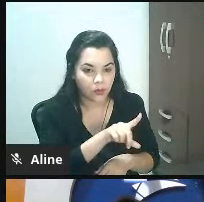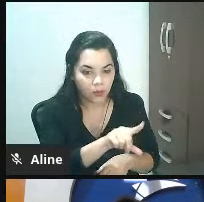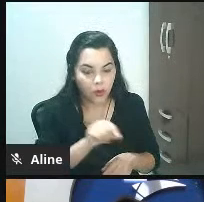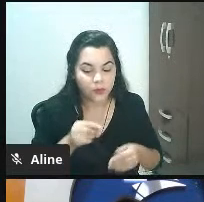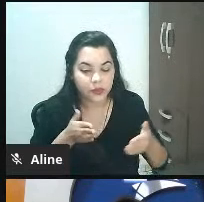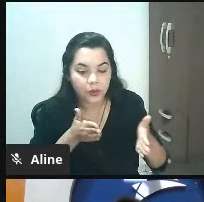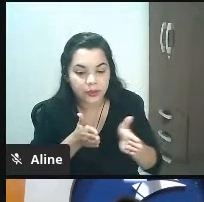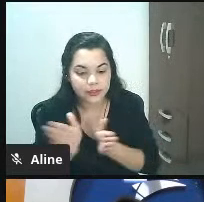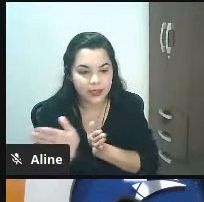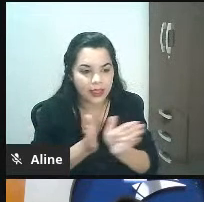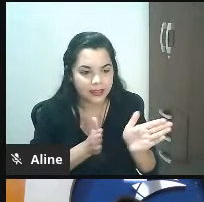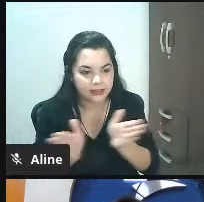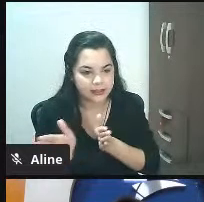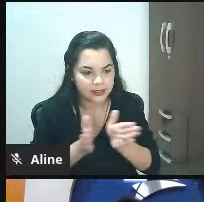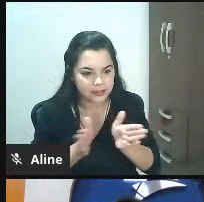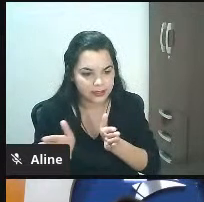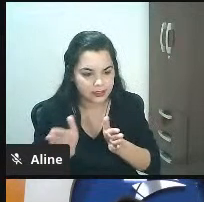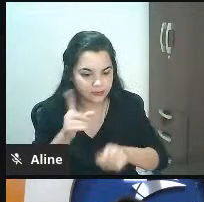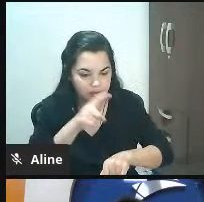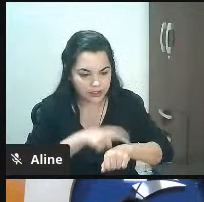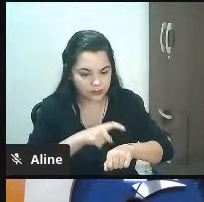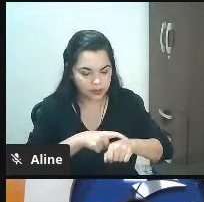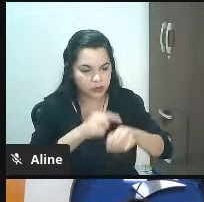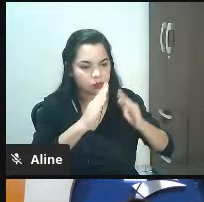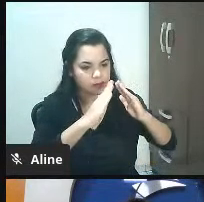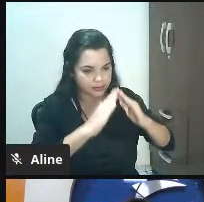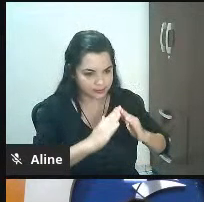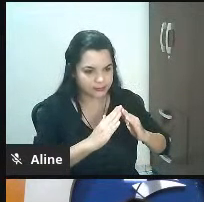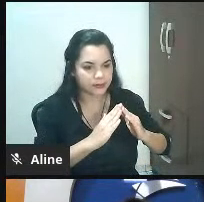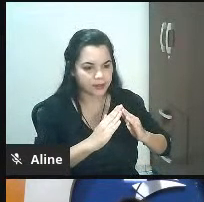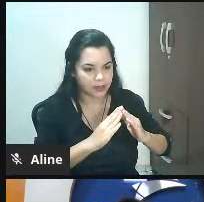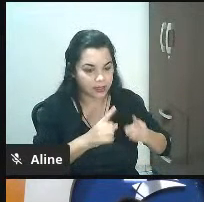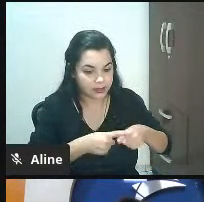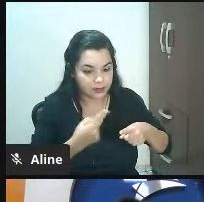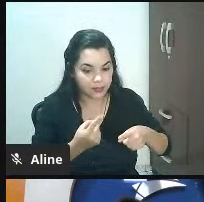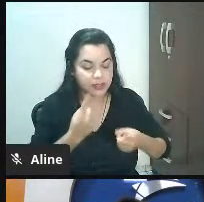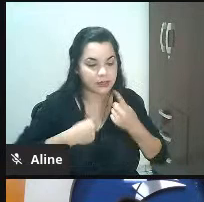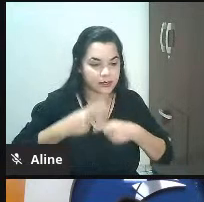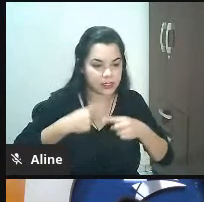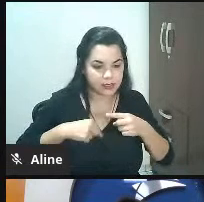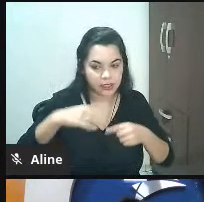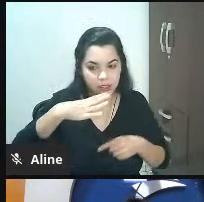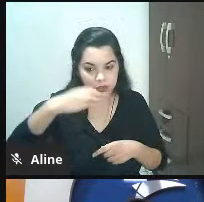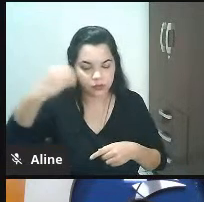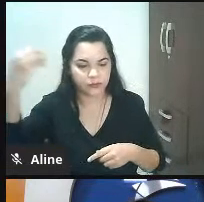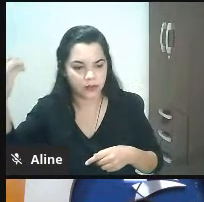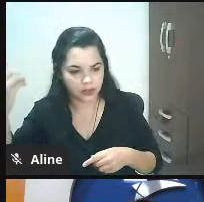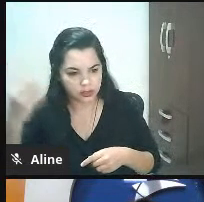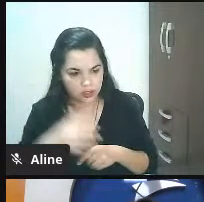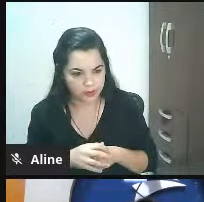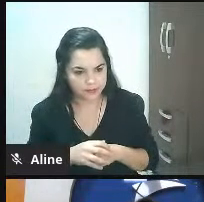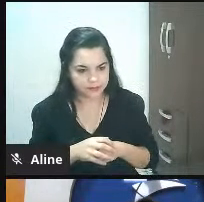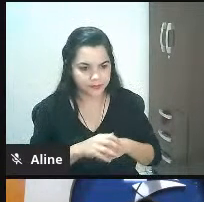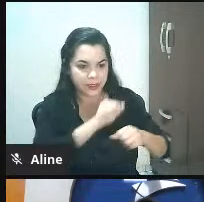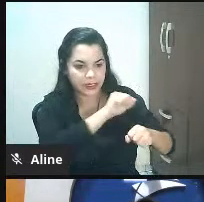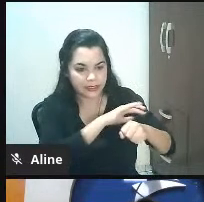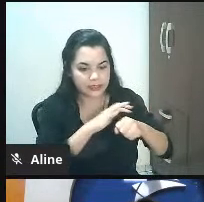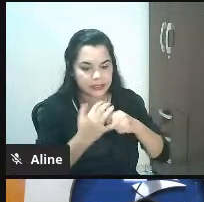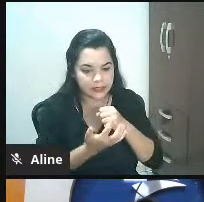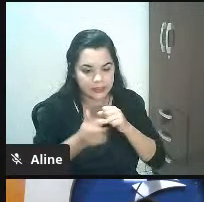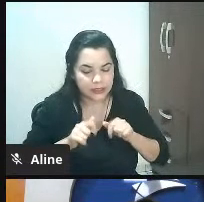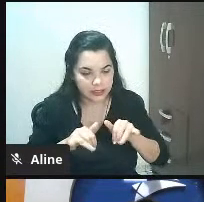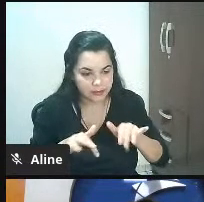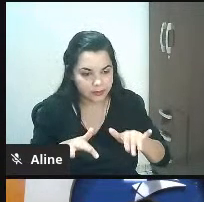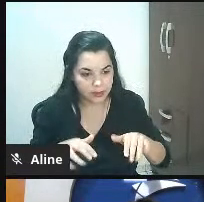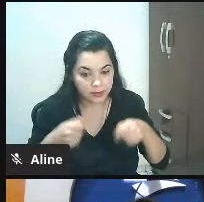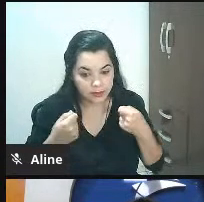ficaram muito tempo em casa e vão querer sair mas a questão do volume de dinheiro para investir nisso vai pesar a pandemia trouxe um senso de que é preciso